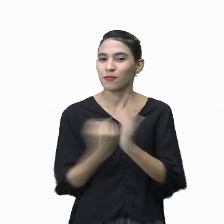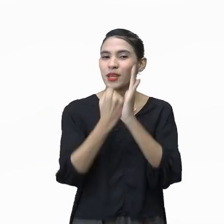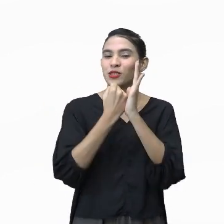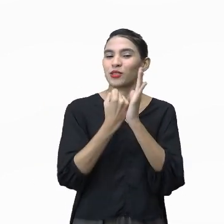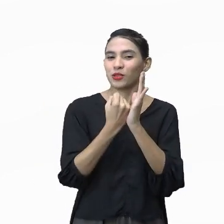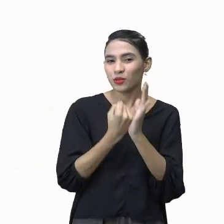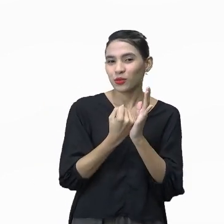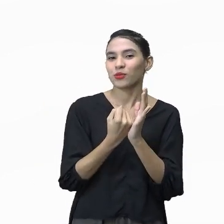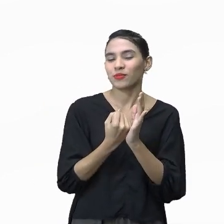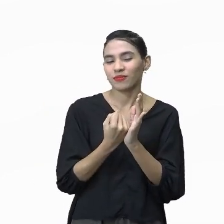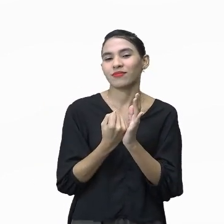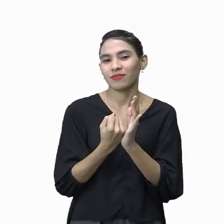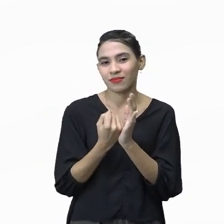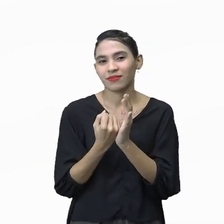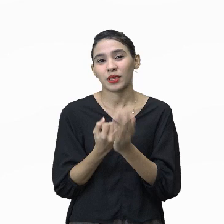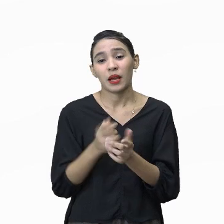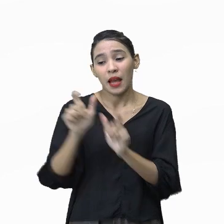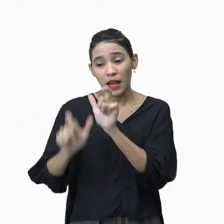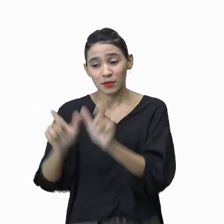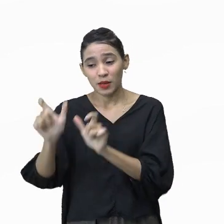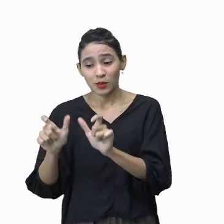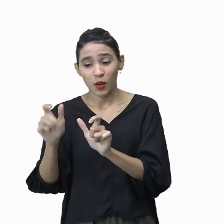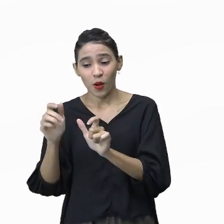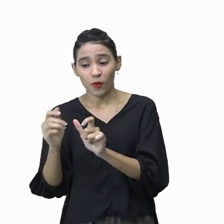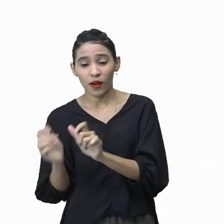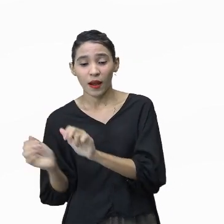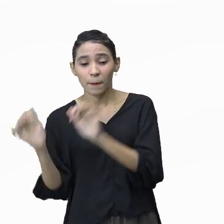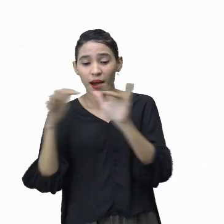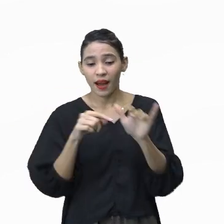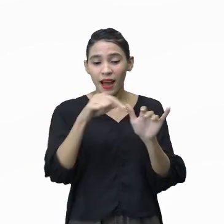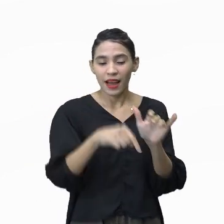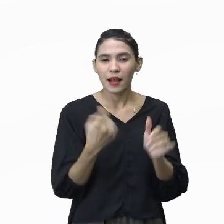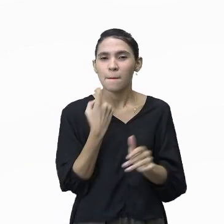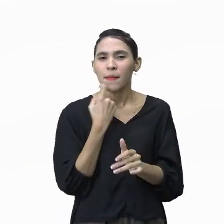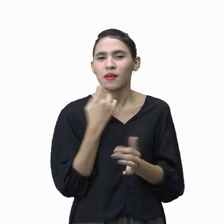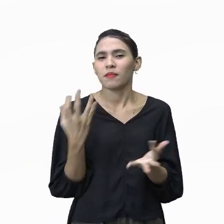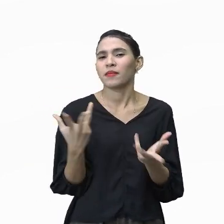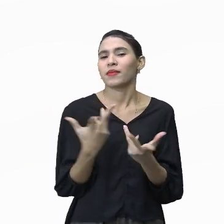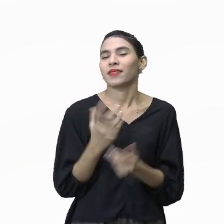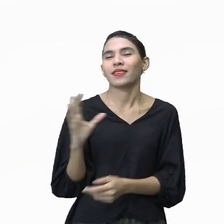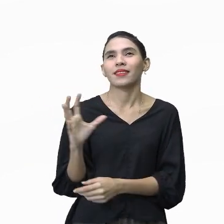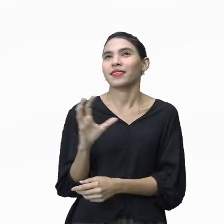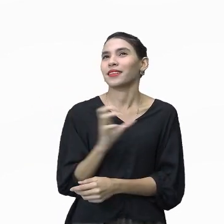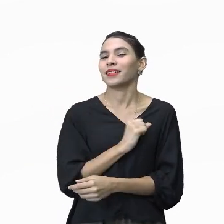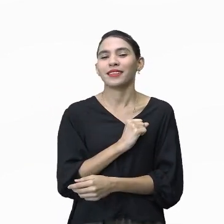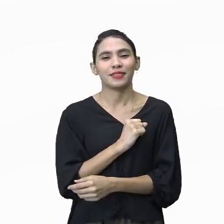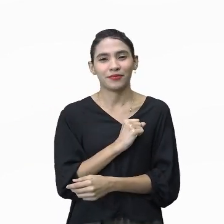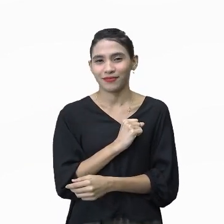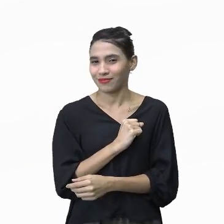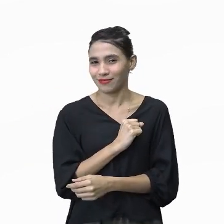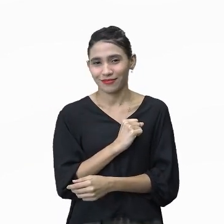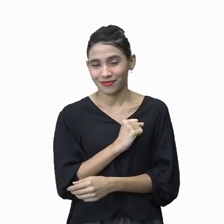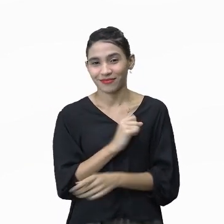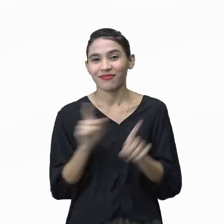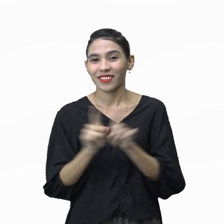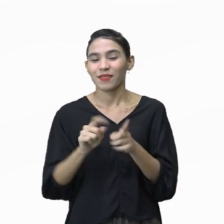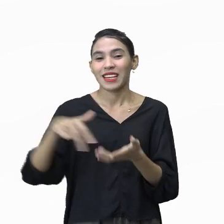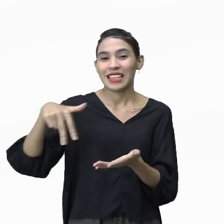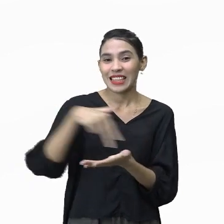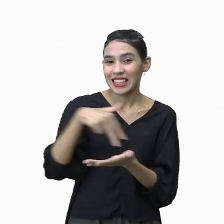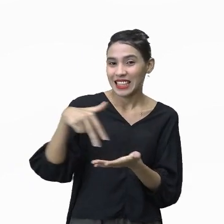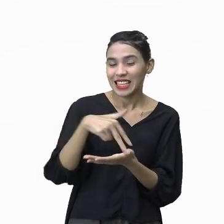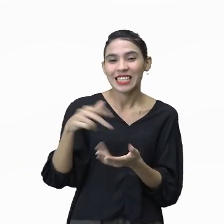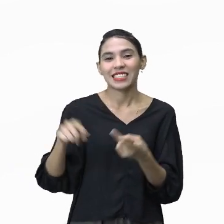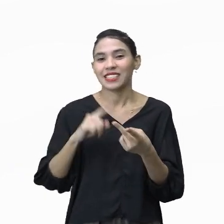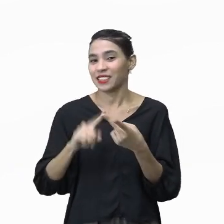nossa, é algo que as pessoas quando vêm pra cá comem esse peixe maravilhoso e se apaixonam por esse lugar, assim como as danças,